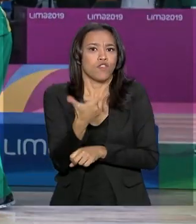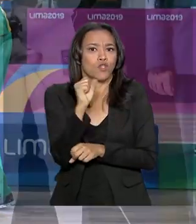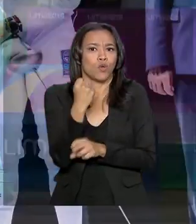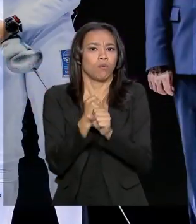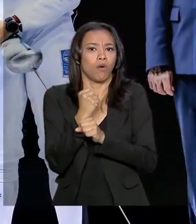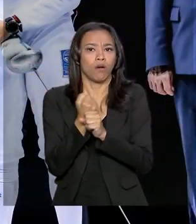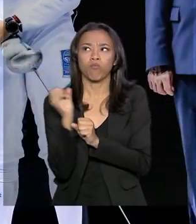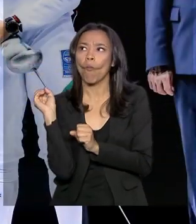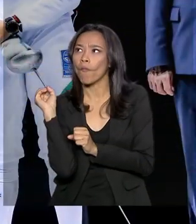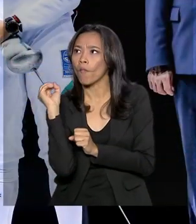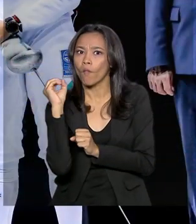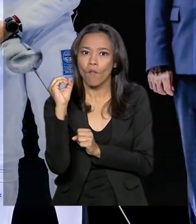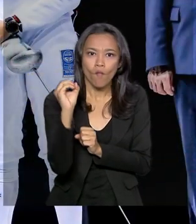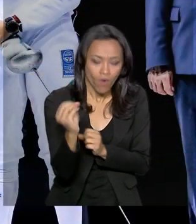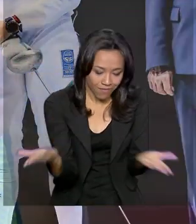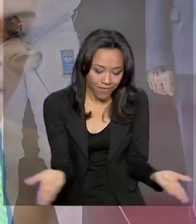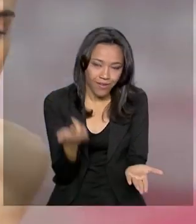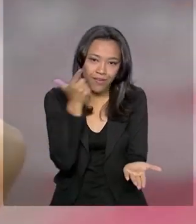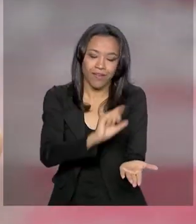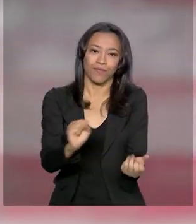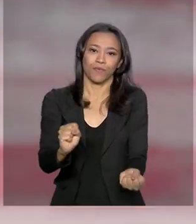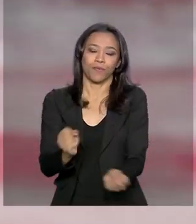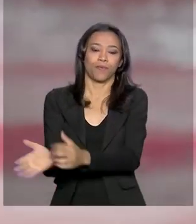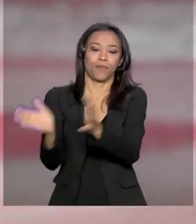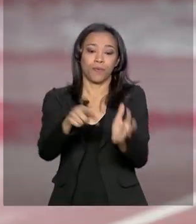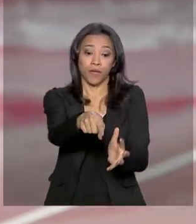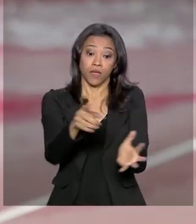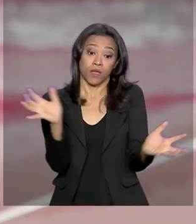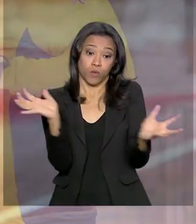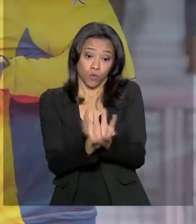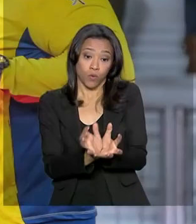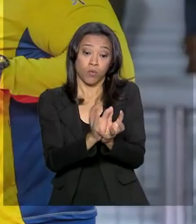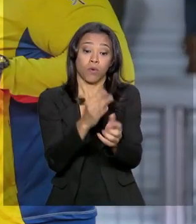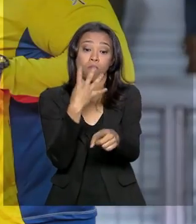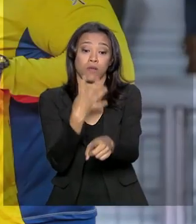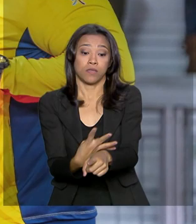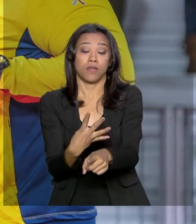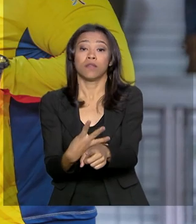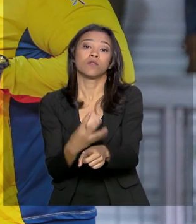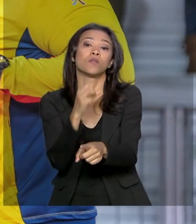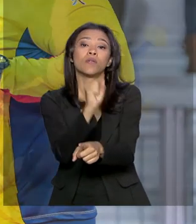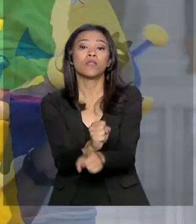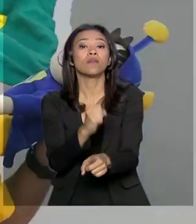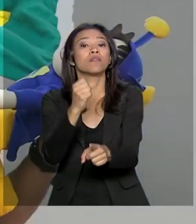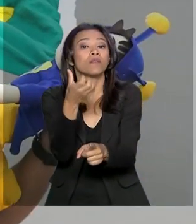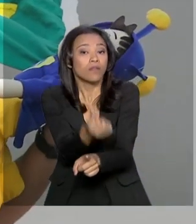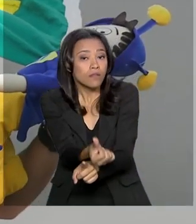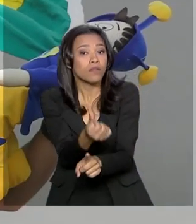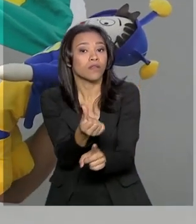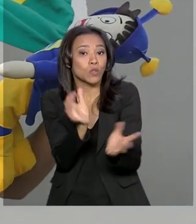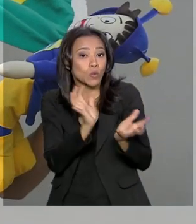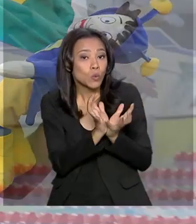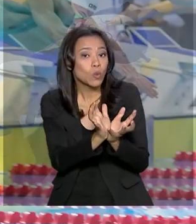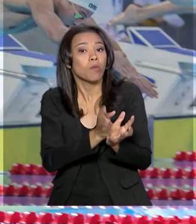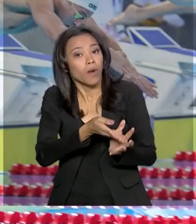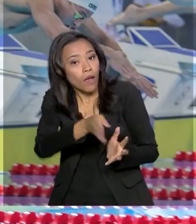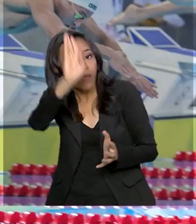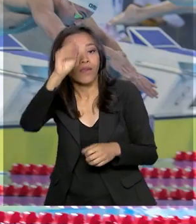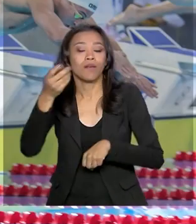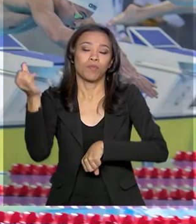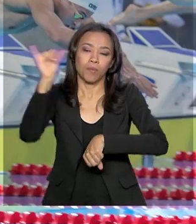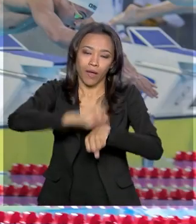anos. A delegação brasileira, que reuniu 486 atletas em Lima para competir por medalhas,